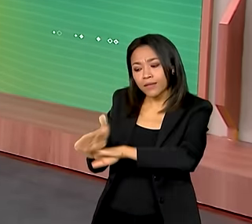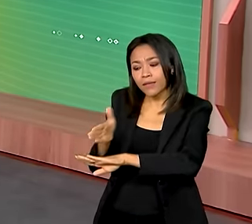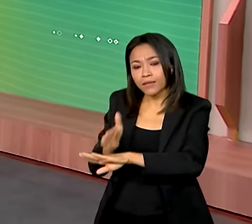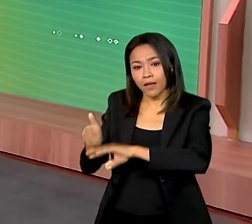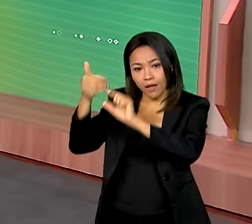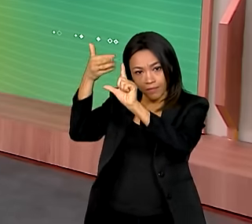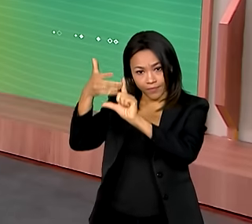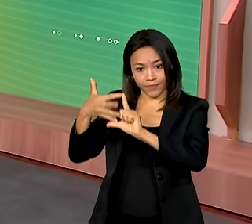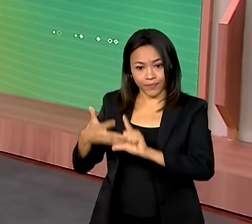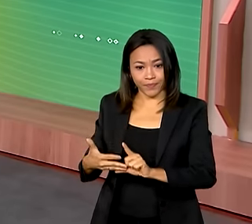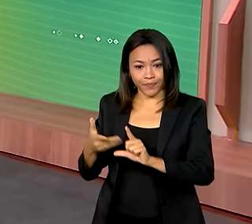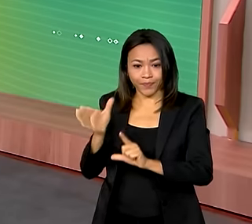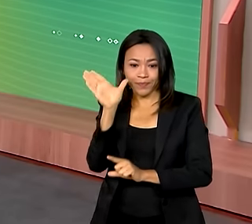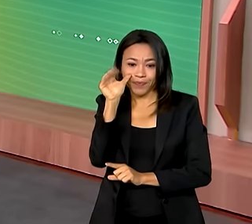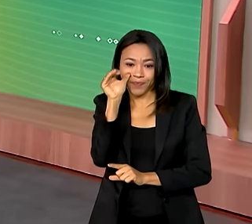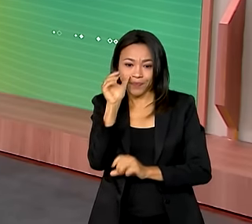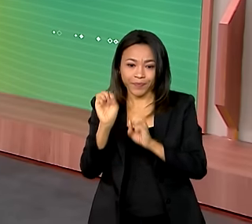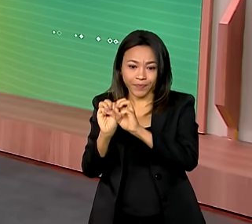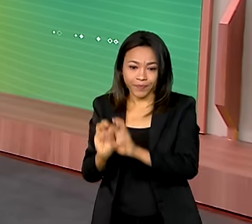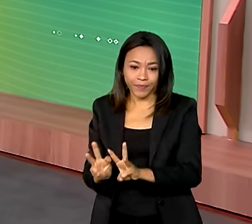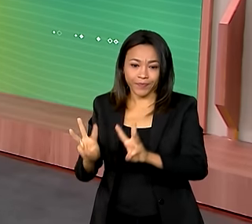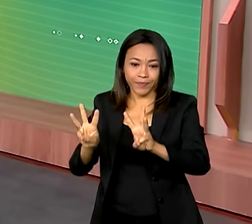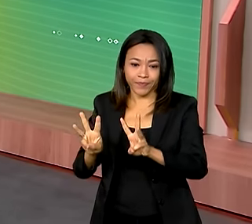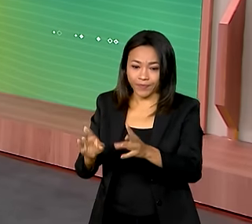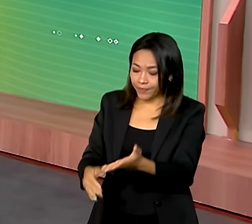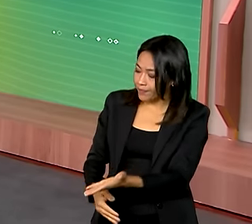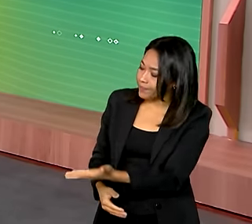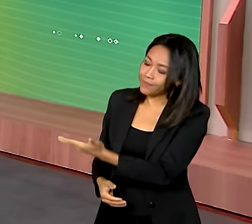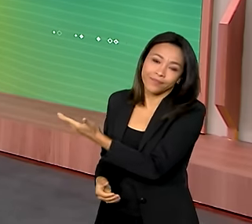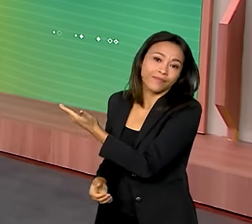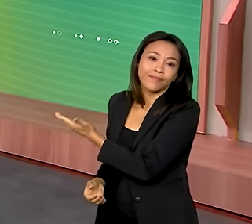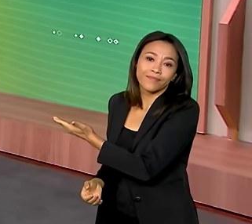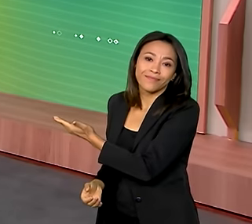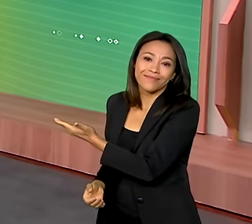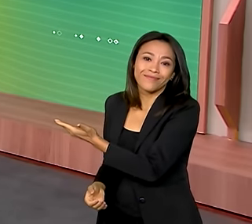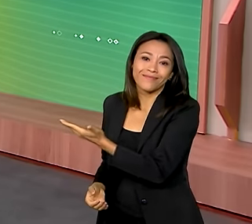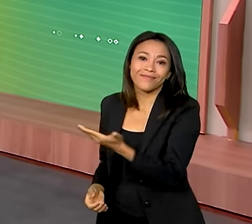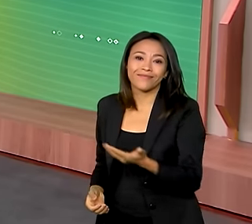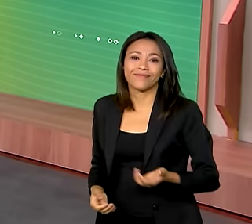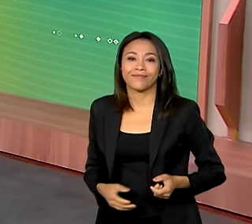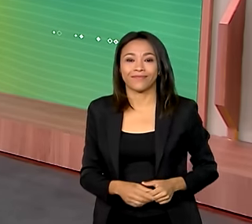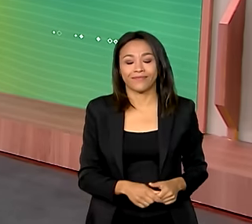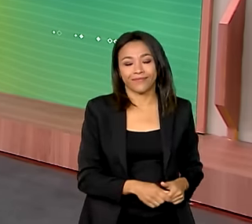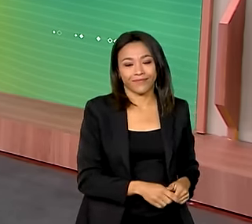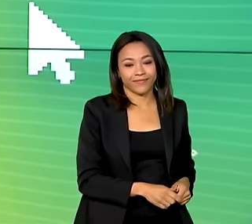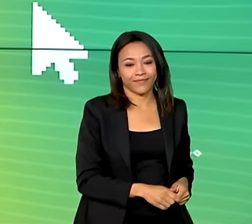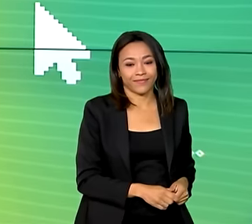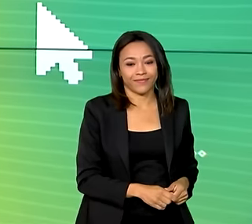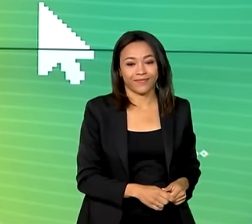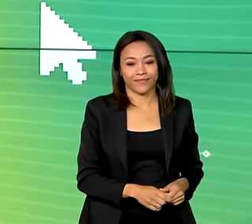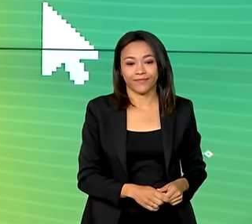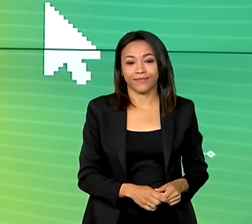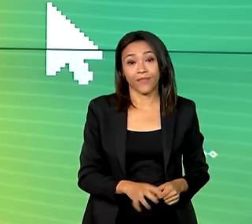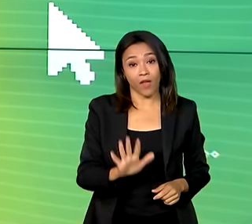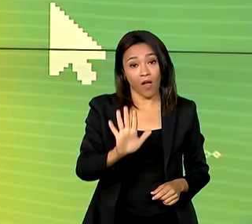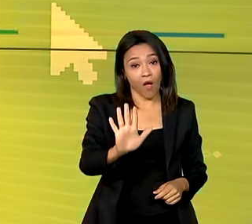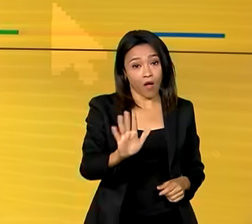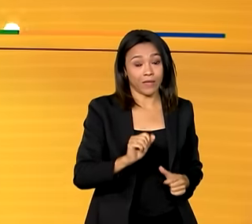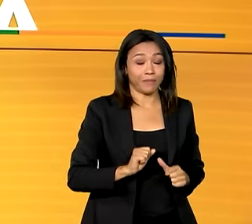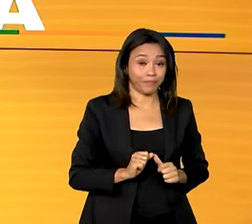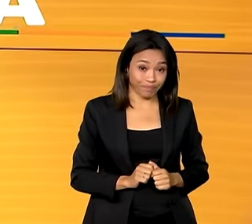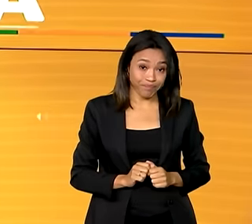o site gov.br barra Comunica.br. E olha,